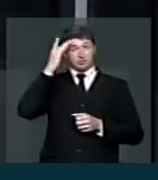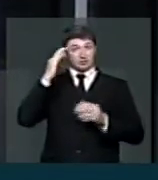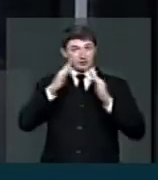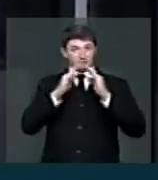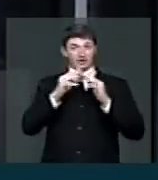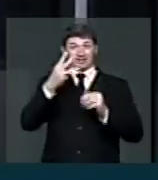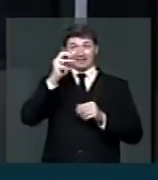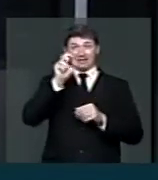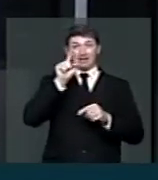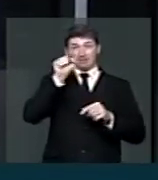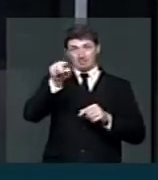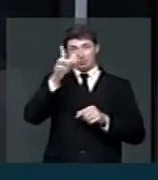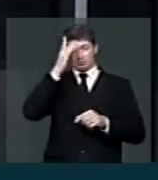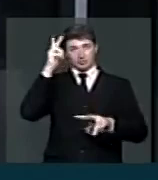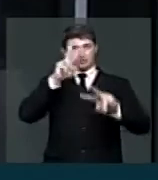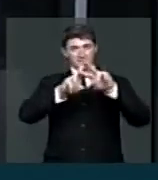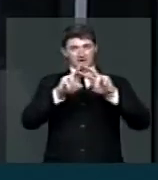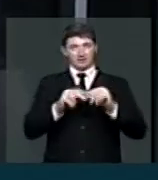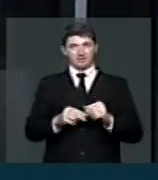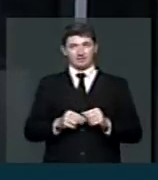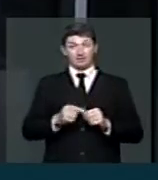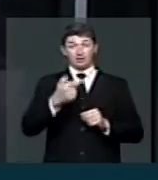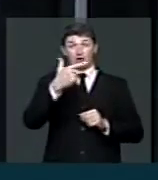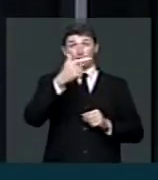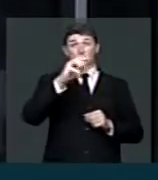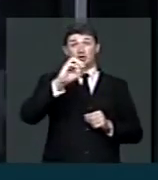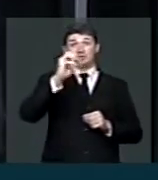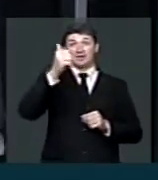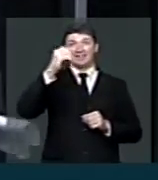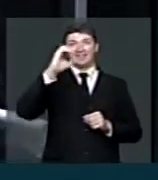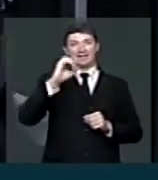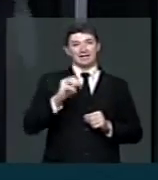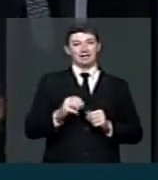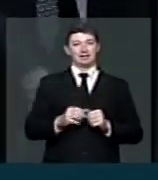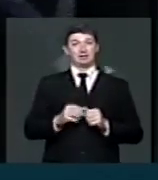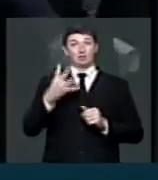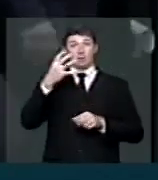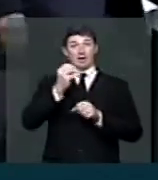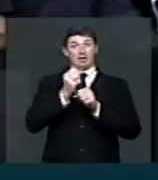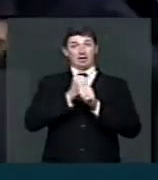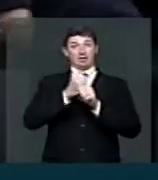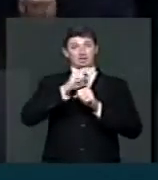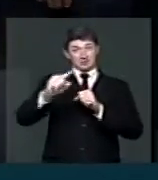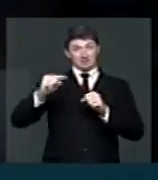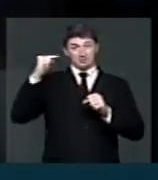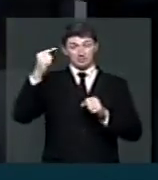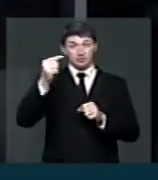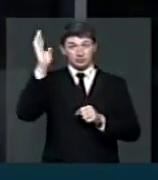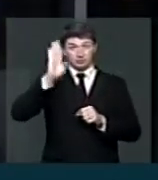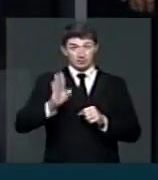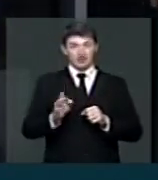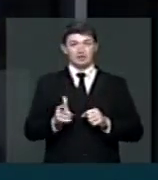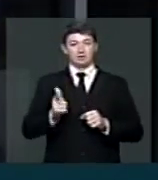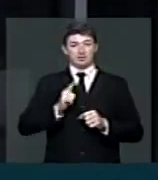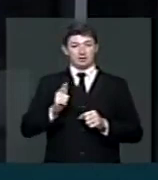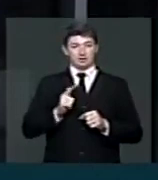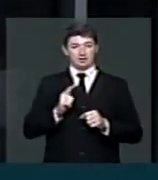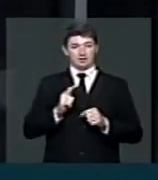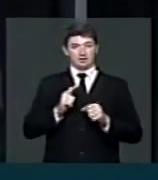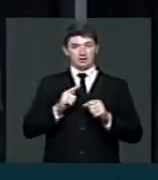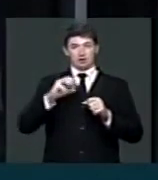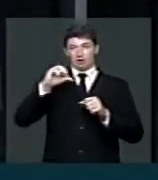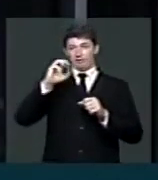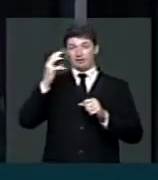30 mil presos. Em 2010, 40 anos depois, o Brasil passa de